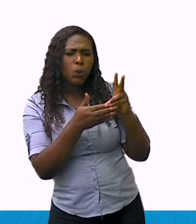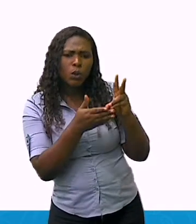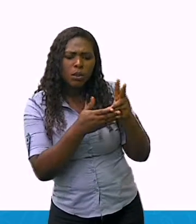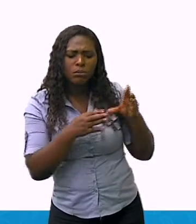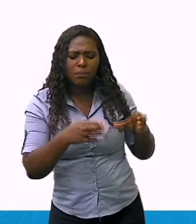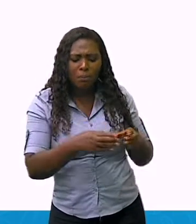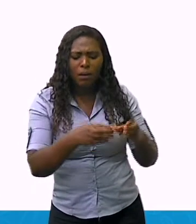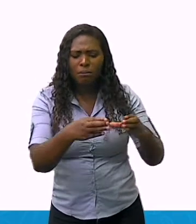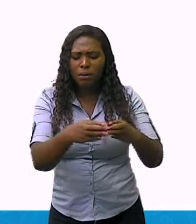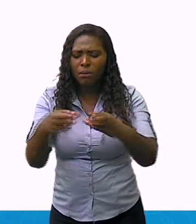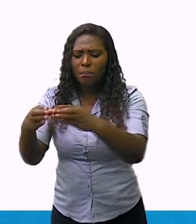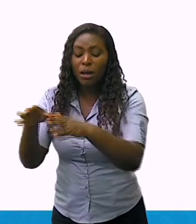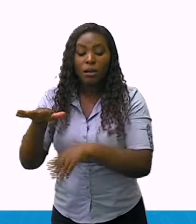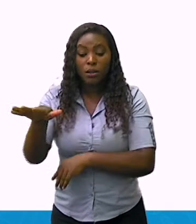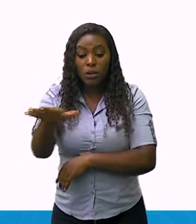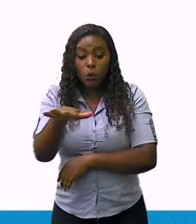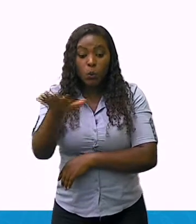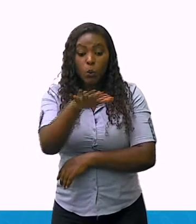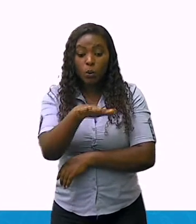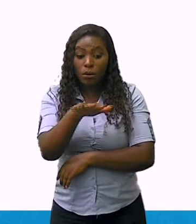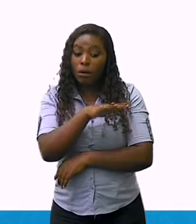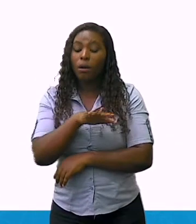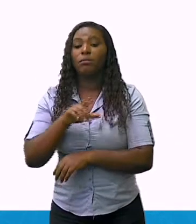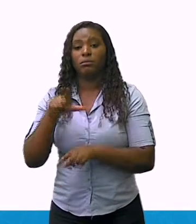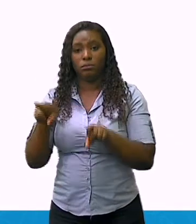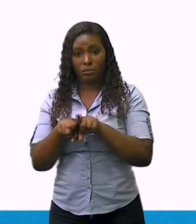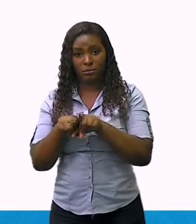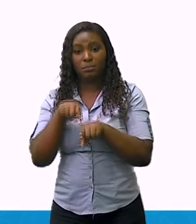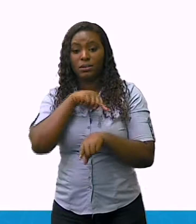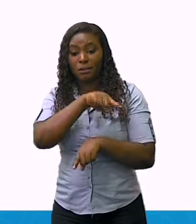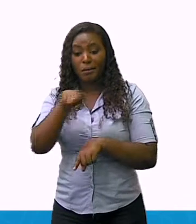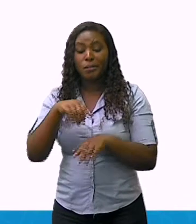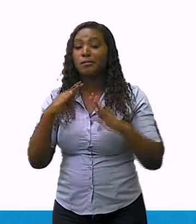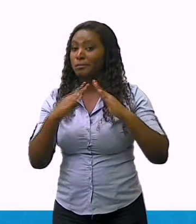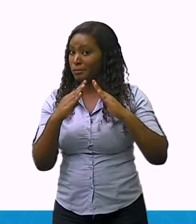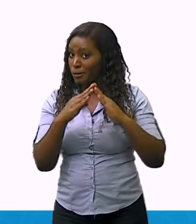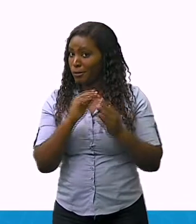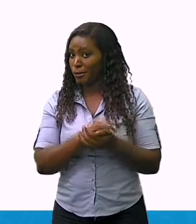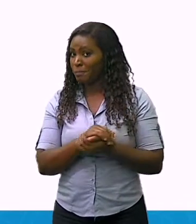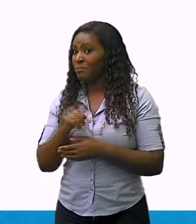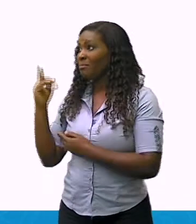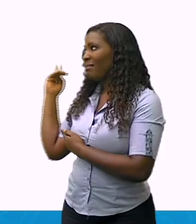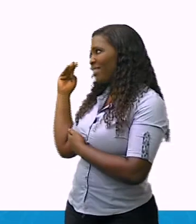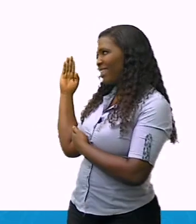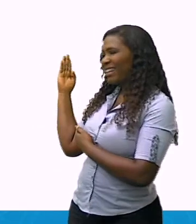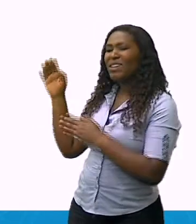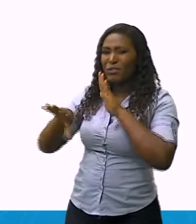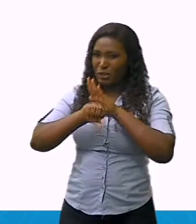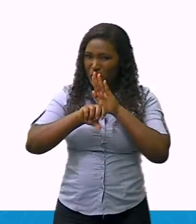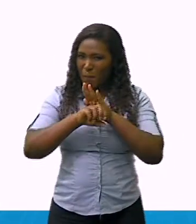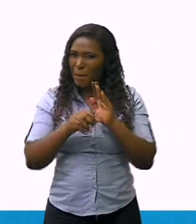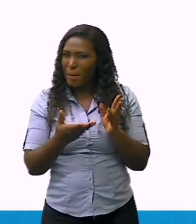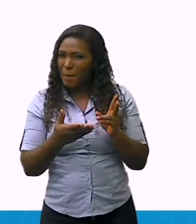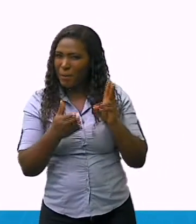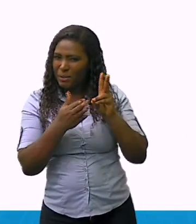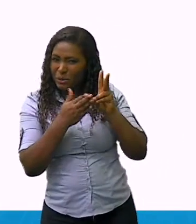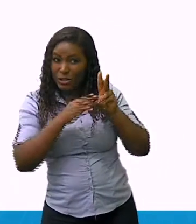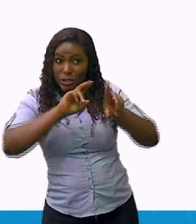e esta imagem dá para vocês perceberem um pouco da diversidade cultural dos nossos povos